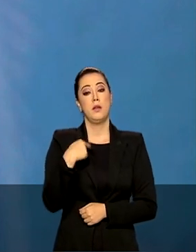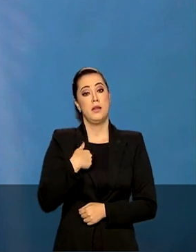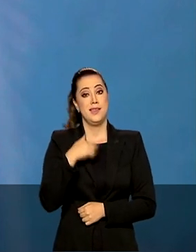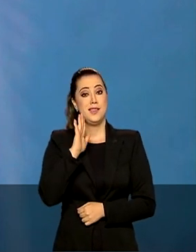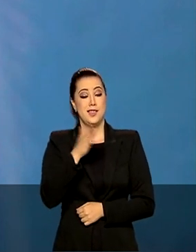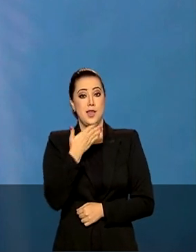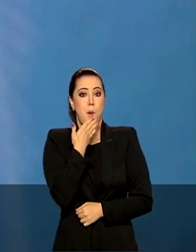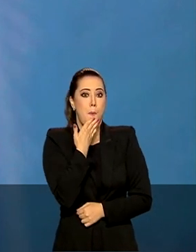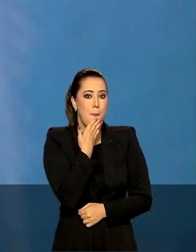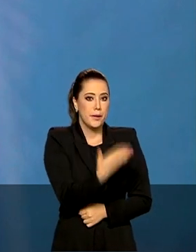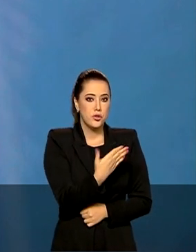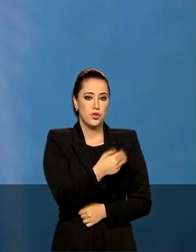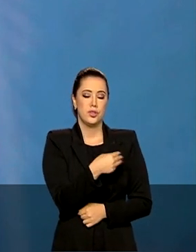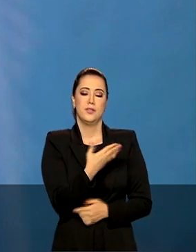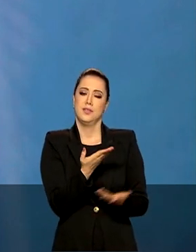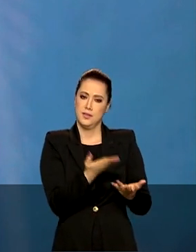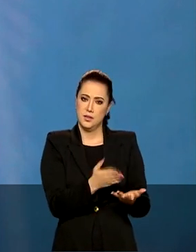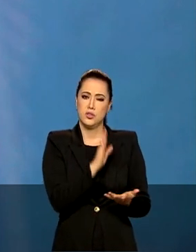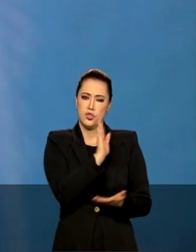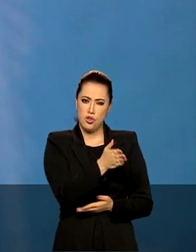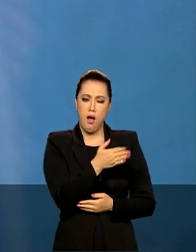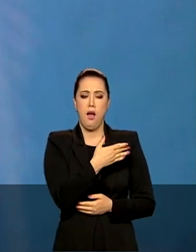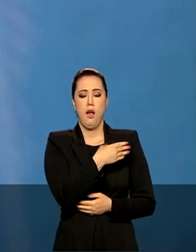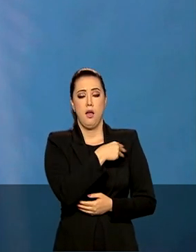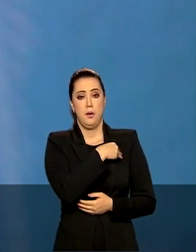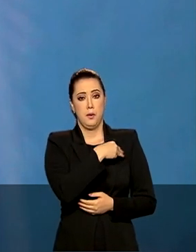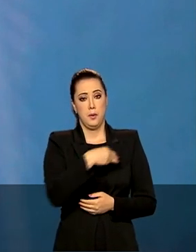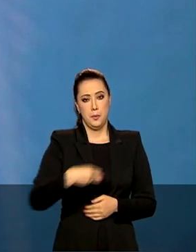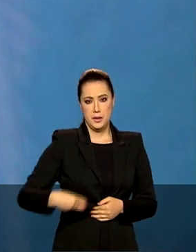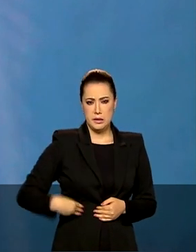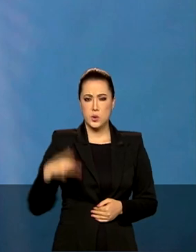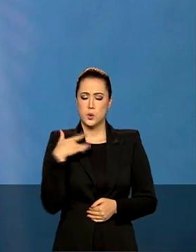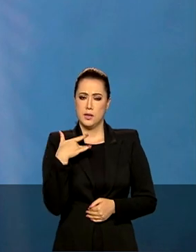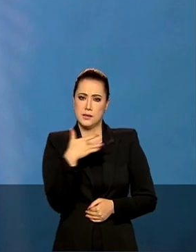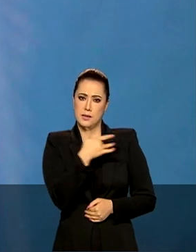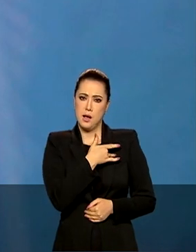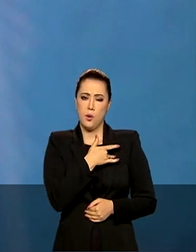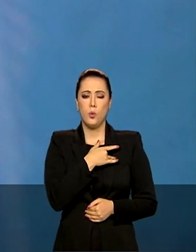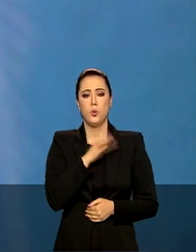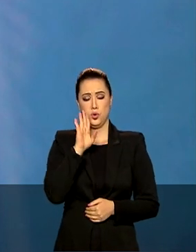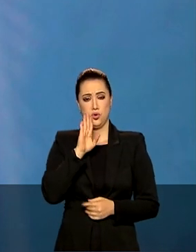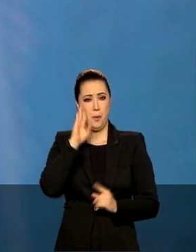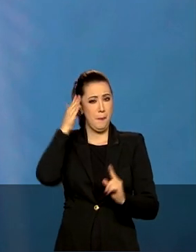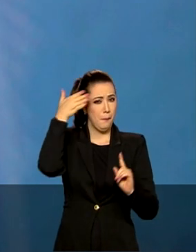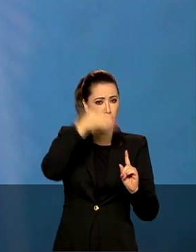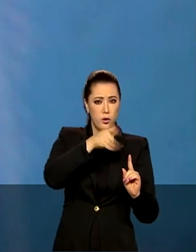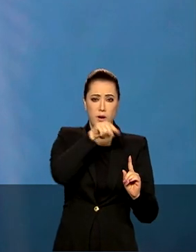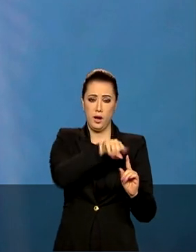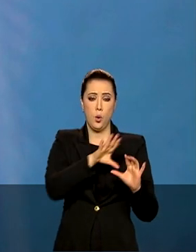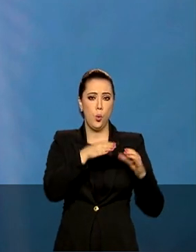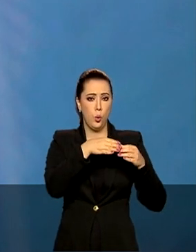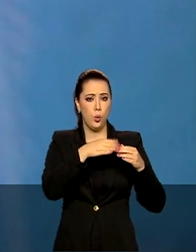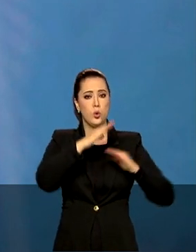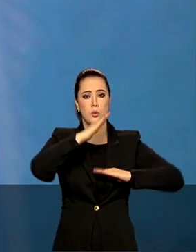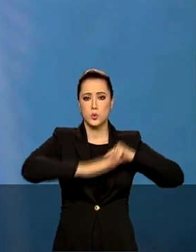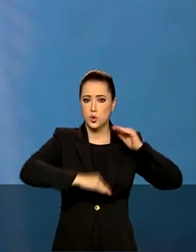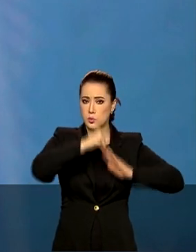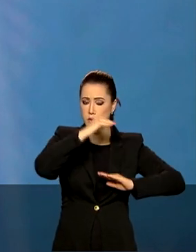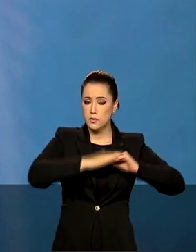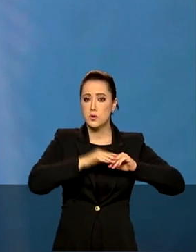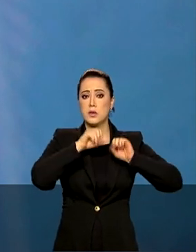pessoalmente solicitei ao senhor ministro da Saúde a priorização de todos os